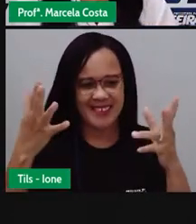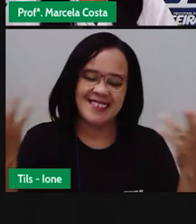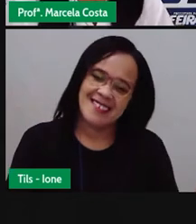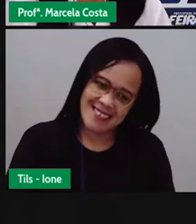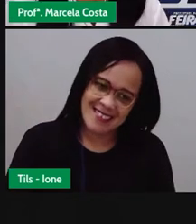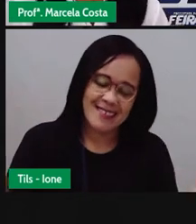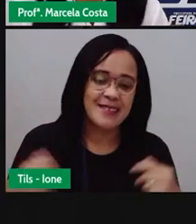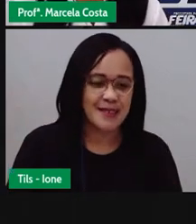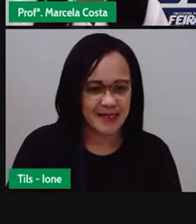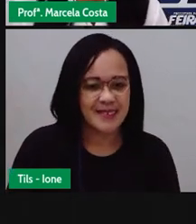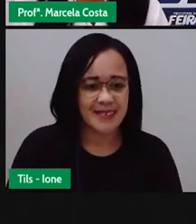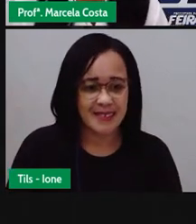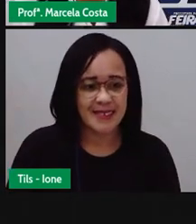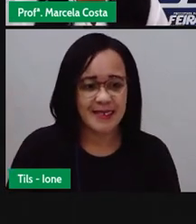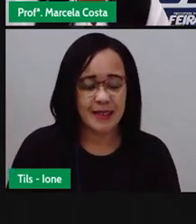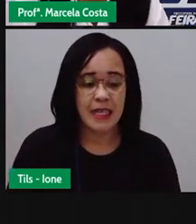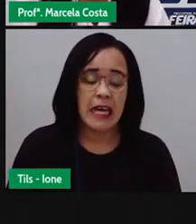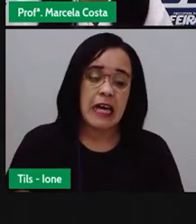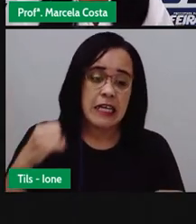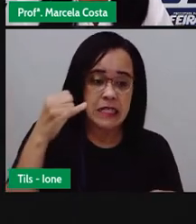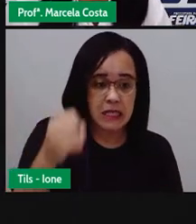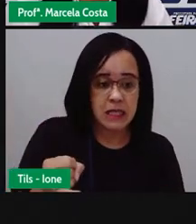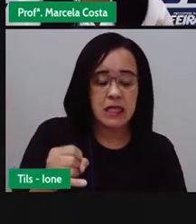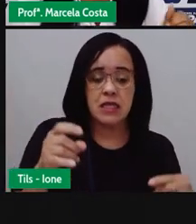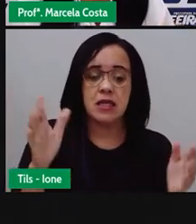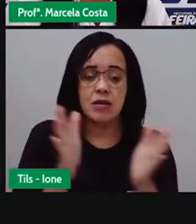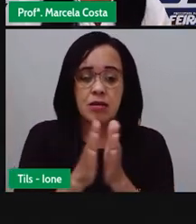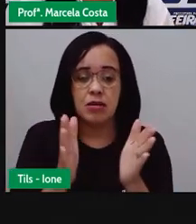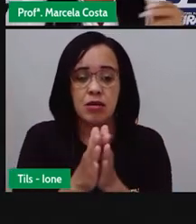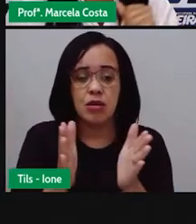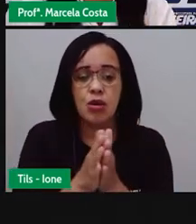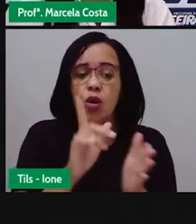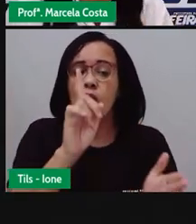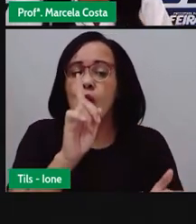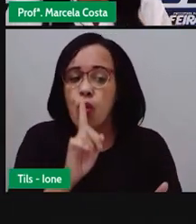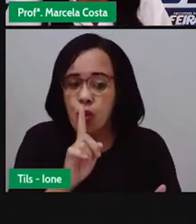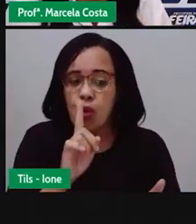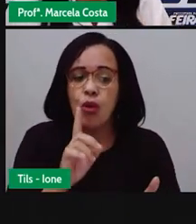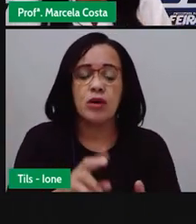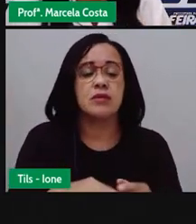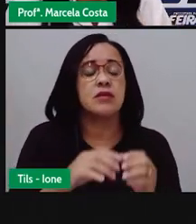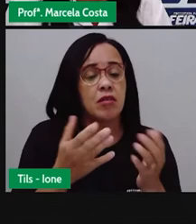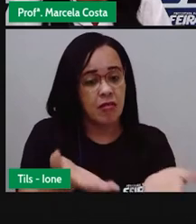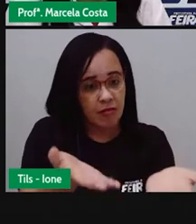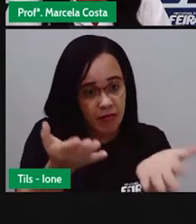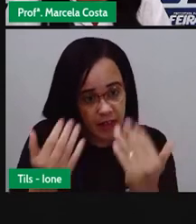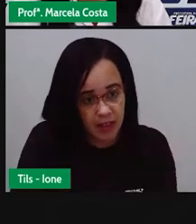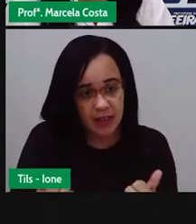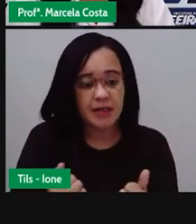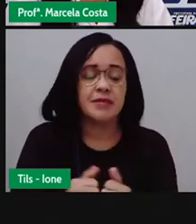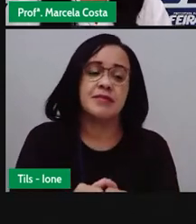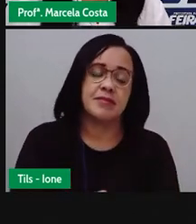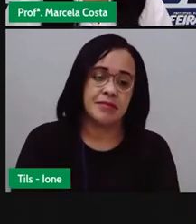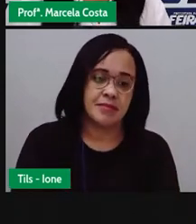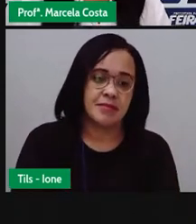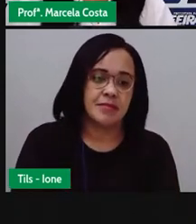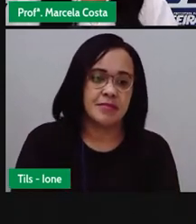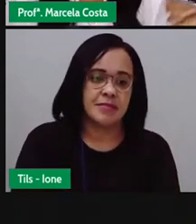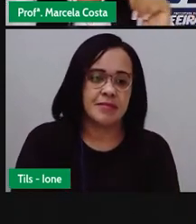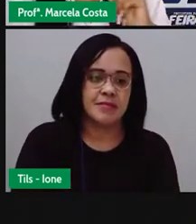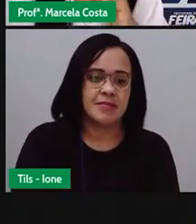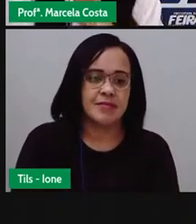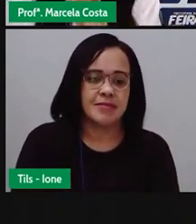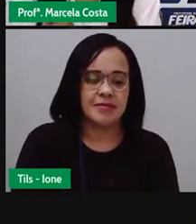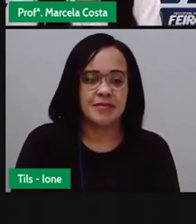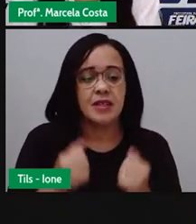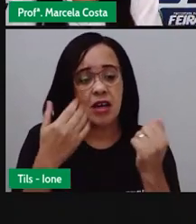Se você quiser convidar para um aniversário, você pode escrever assim. Venha para o meu aniversário. Venha para